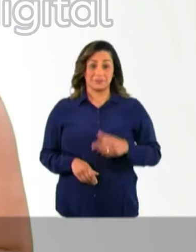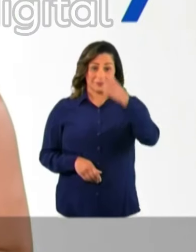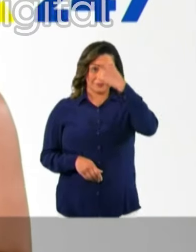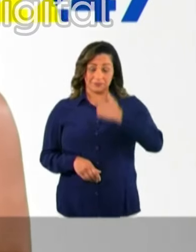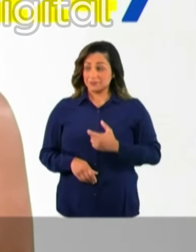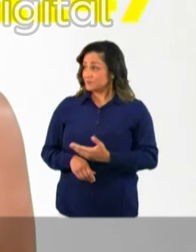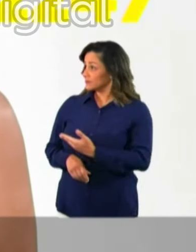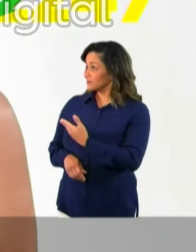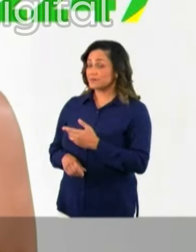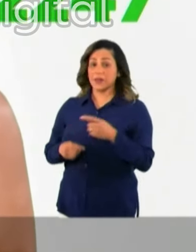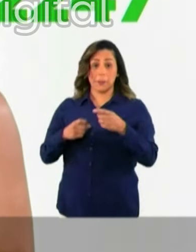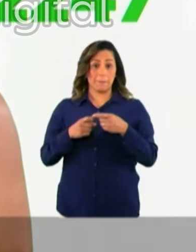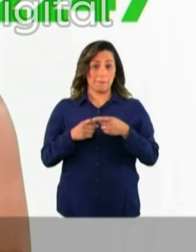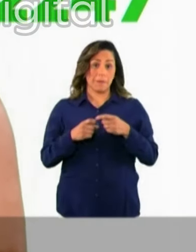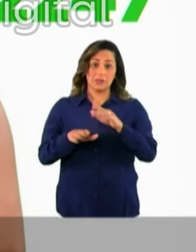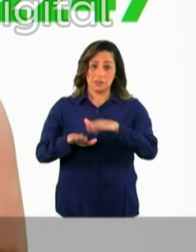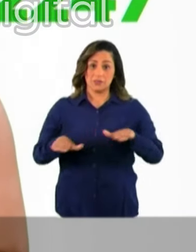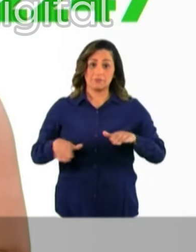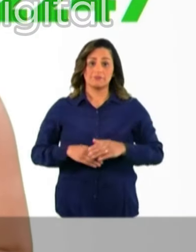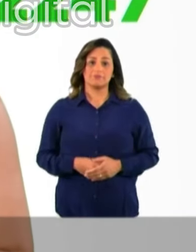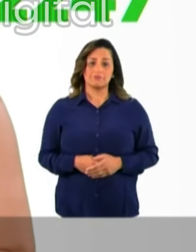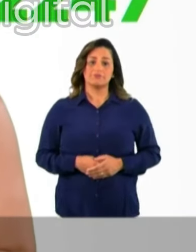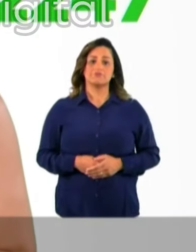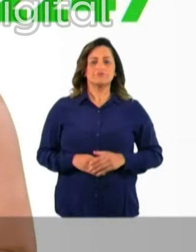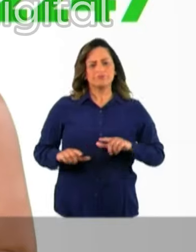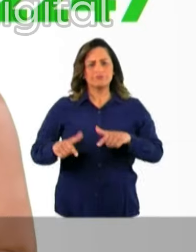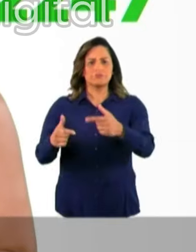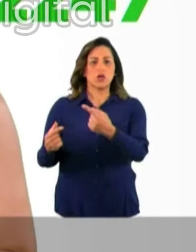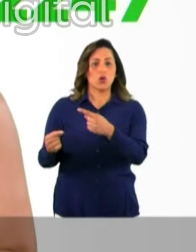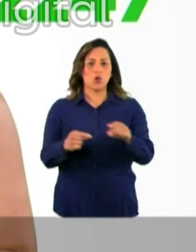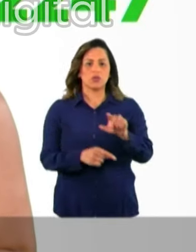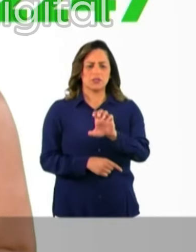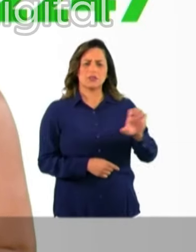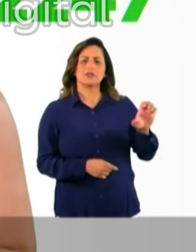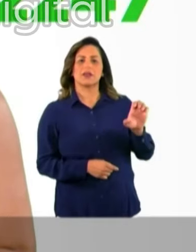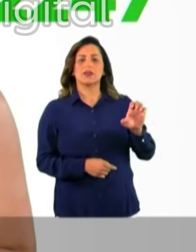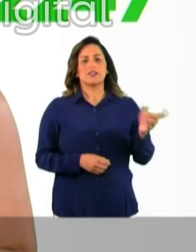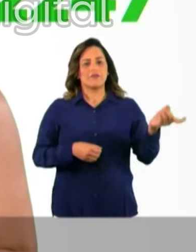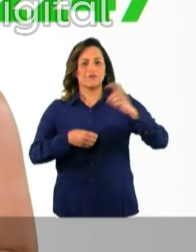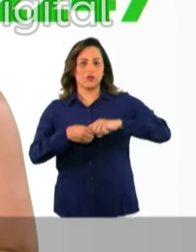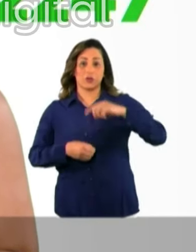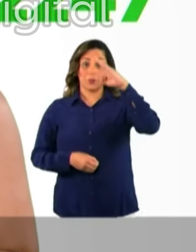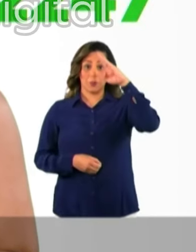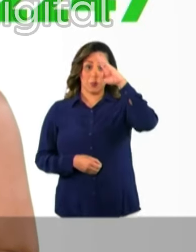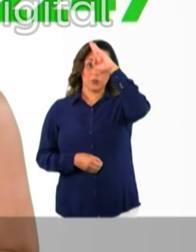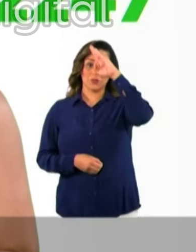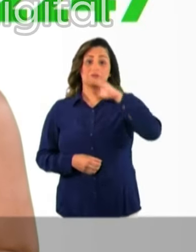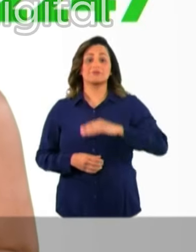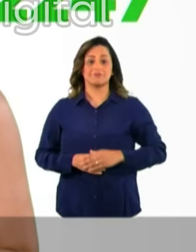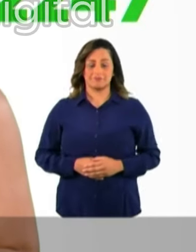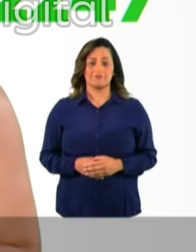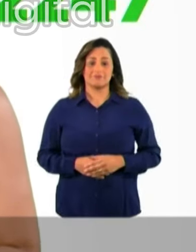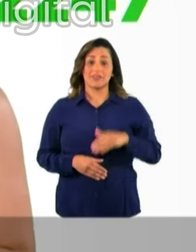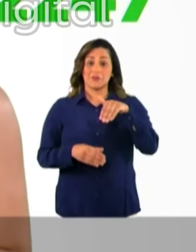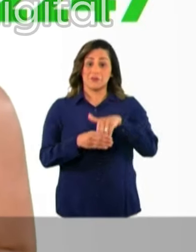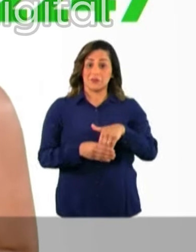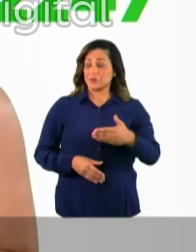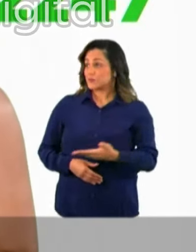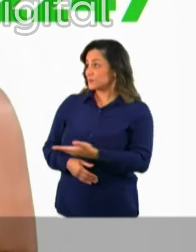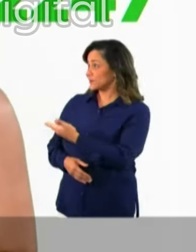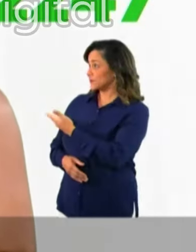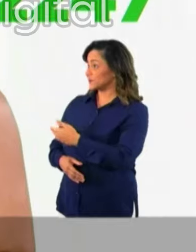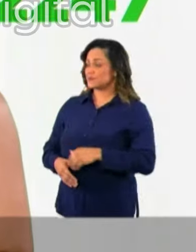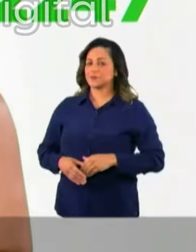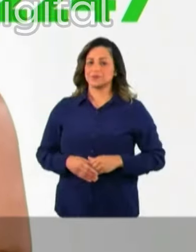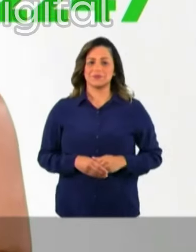Sou Carla Bilinski, médica pediatra. Para lutar contra a esquerda e garantir a volta do nosso presidente Bolsonaro. Vote